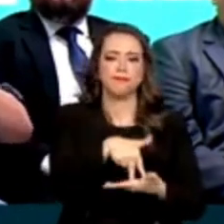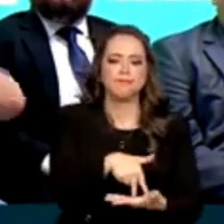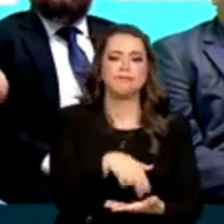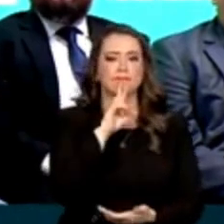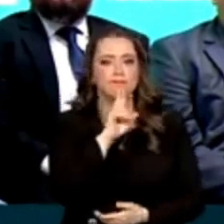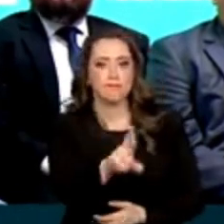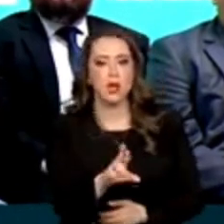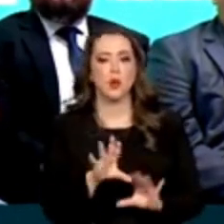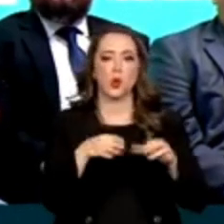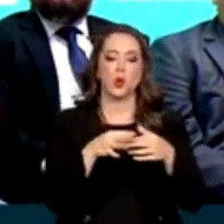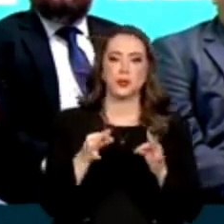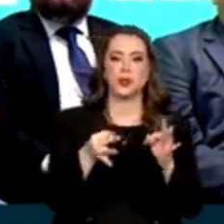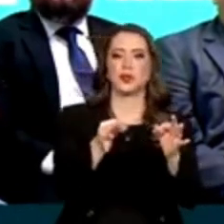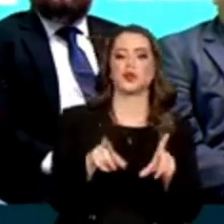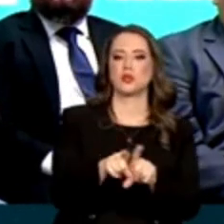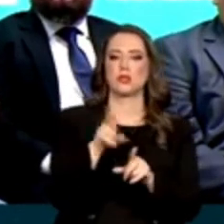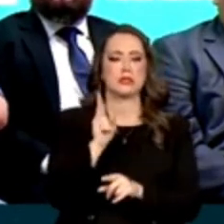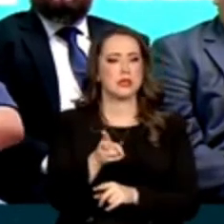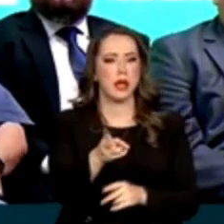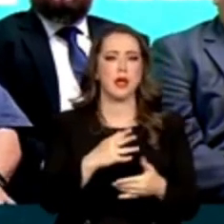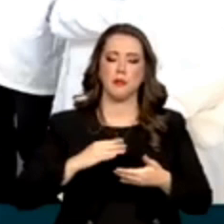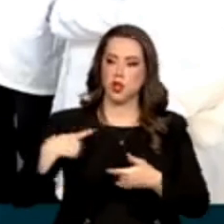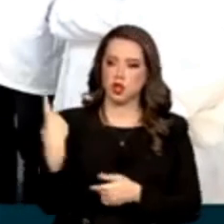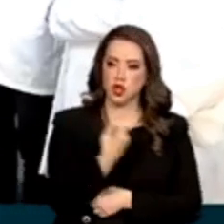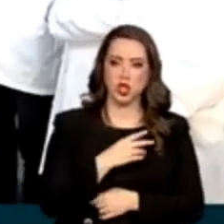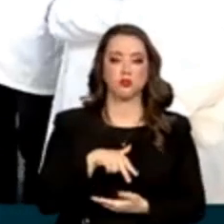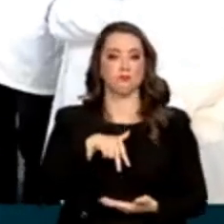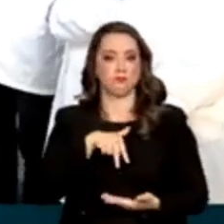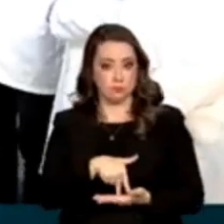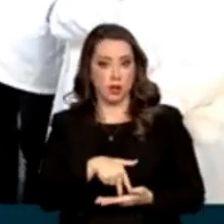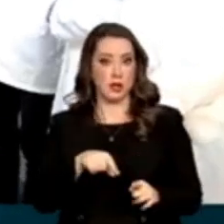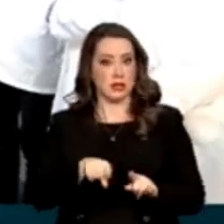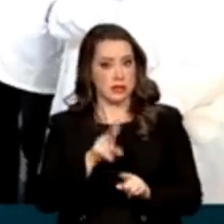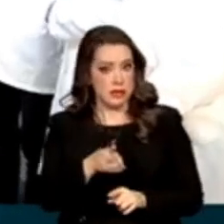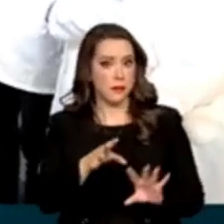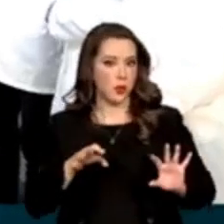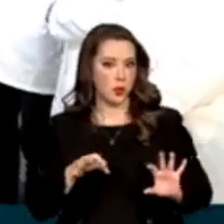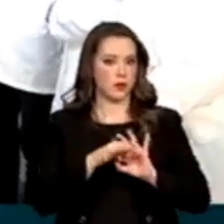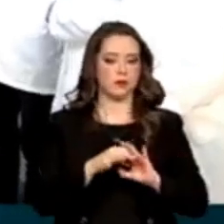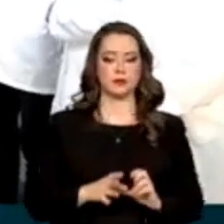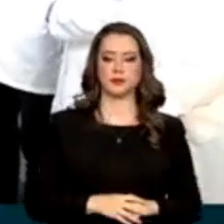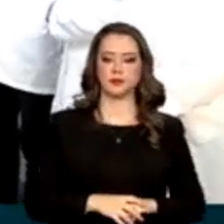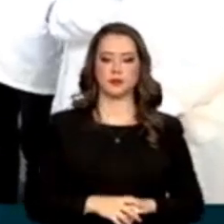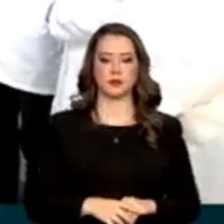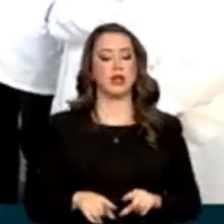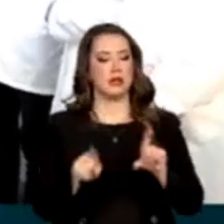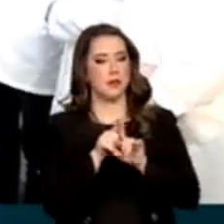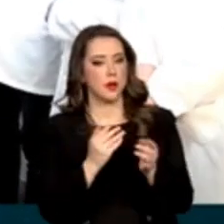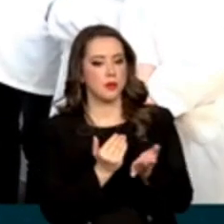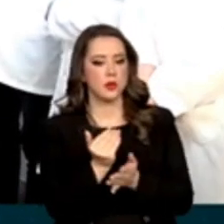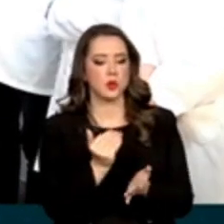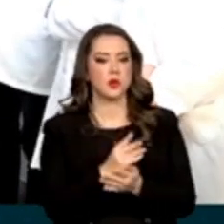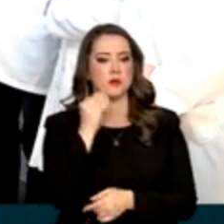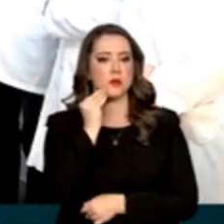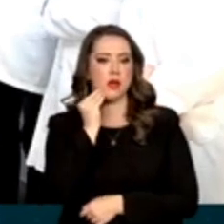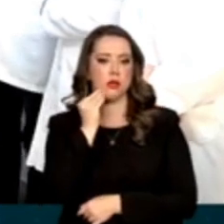tecnológica e de braços dados. O ano da Ciência e Tecnologia também contou com o início dos testes